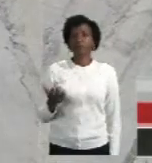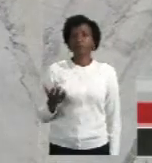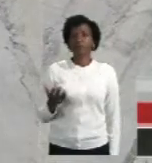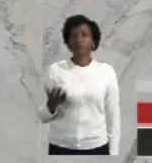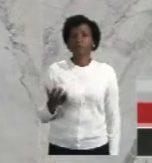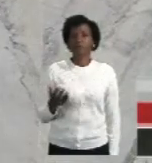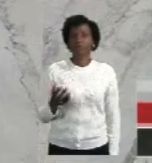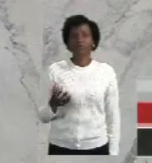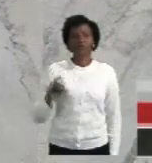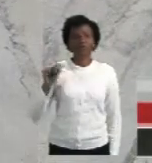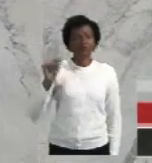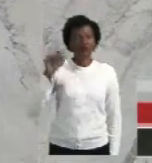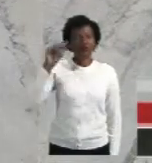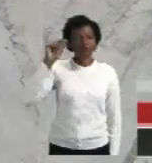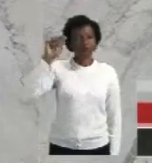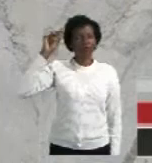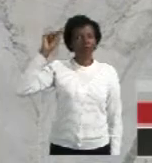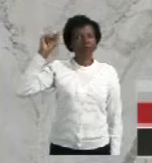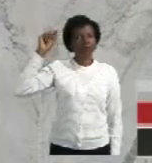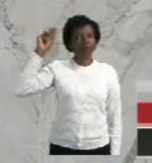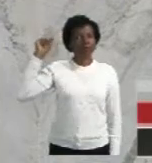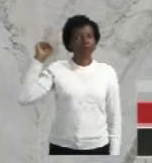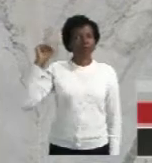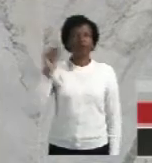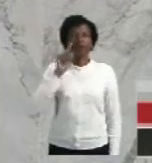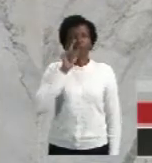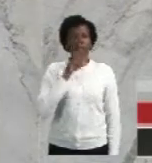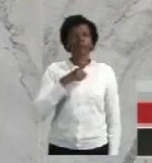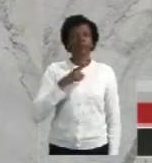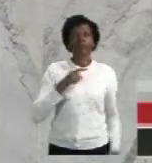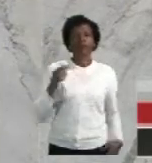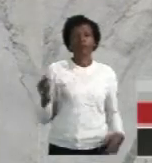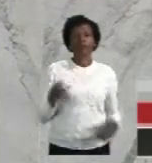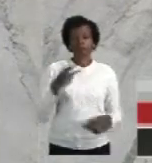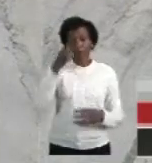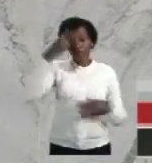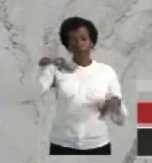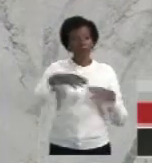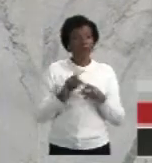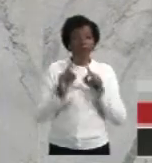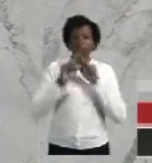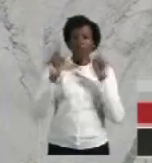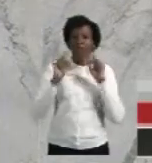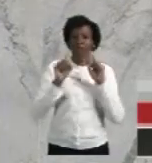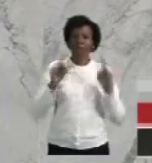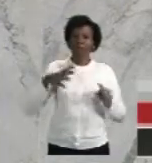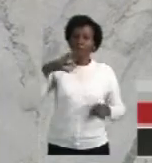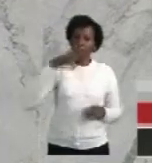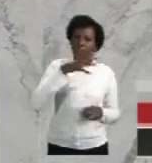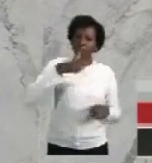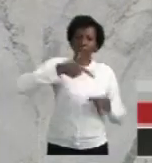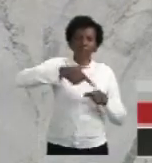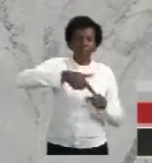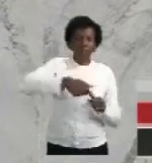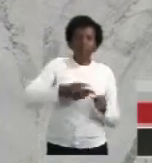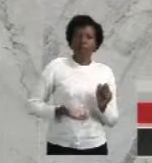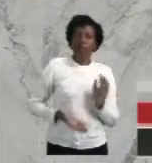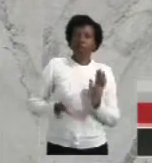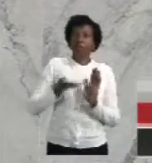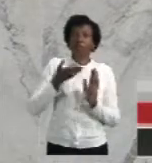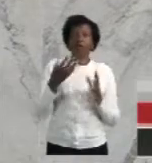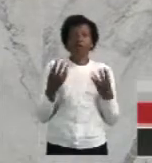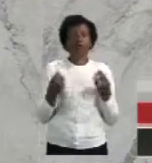estava sendo anunciado há muito tempo, há muito tempo, o povo vem reclamando do excesso do preço da gasolina, altíssimo,